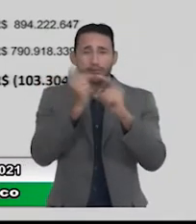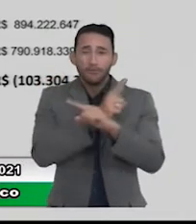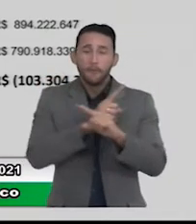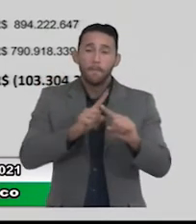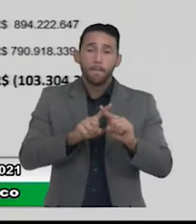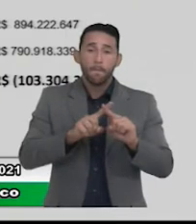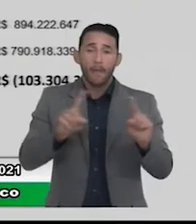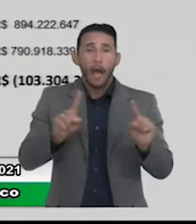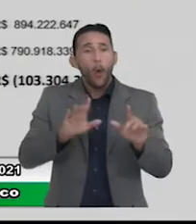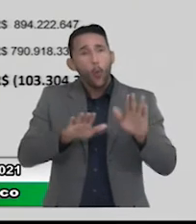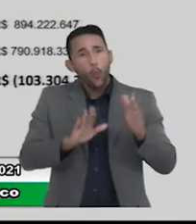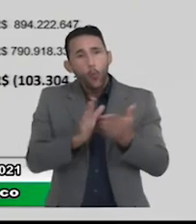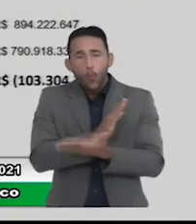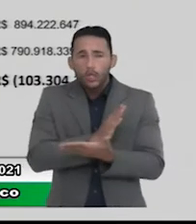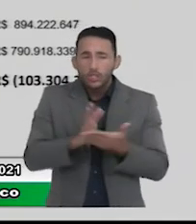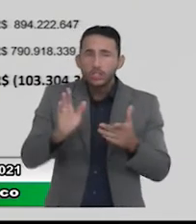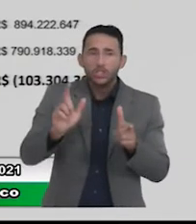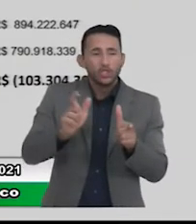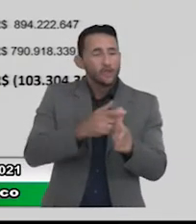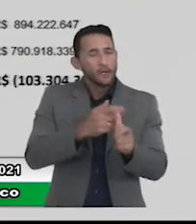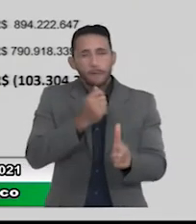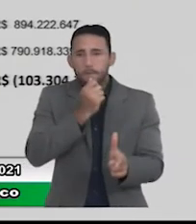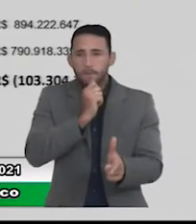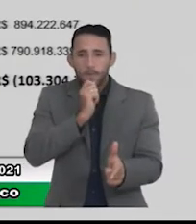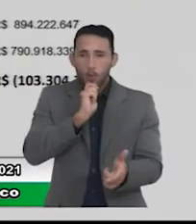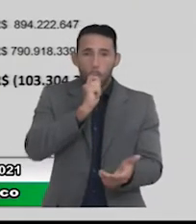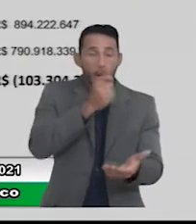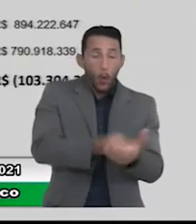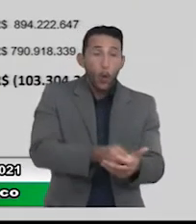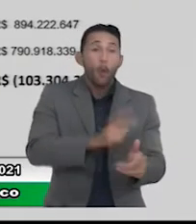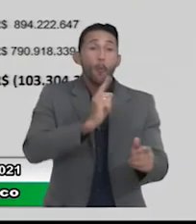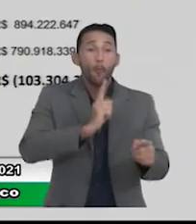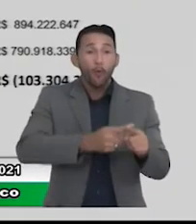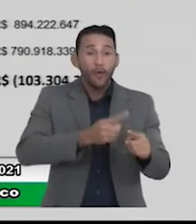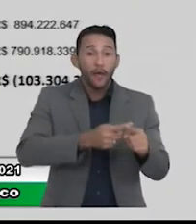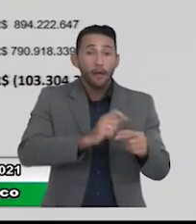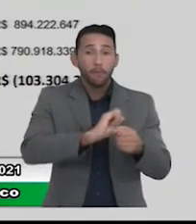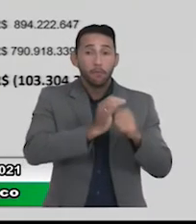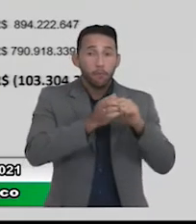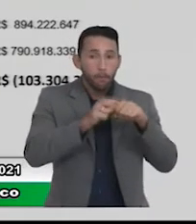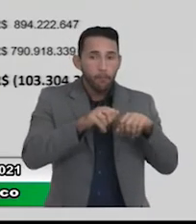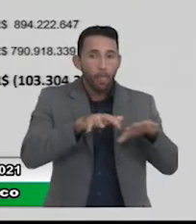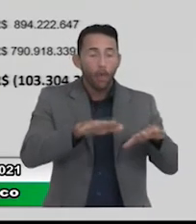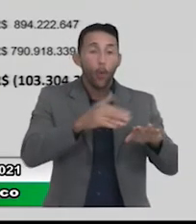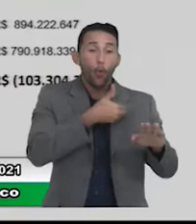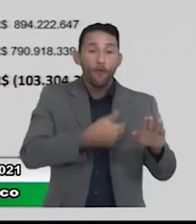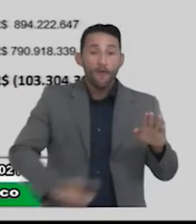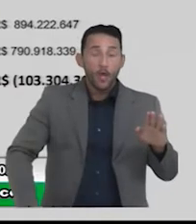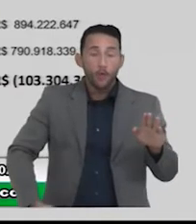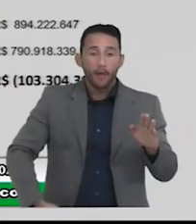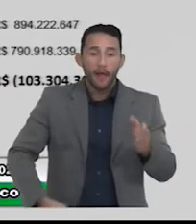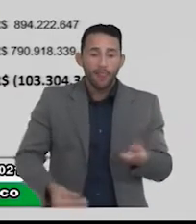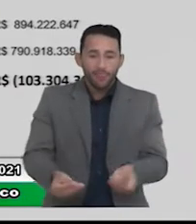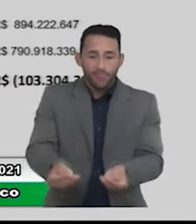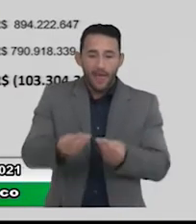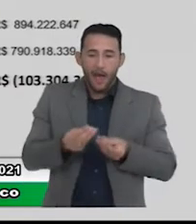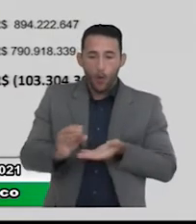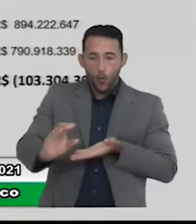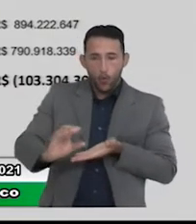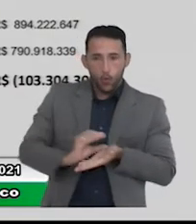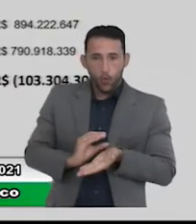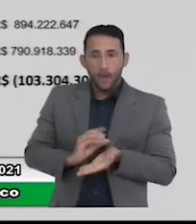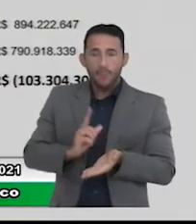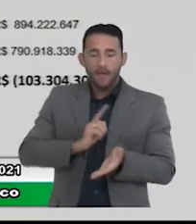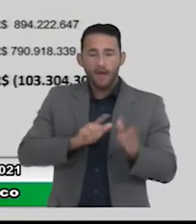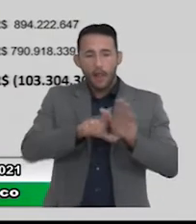não pagou porque de acordo com a lei quando aconteceu a pandemia o governo para dar esse auxílio aos municípios ele fez a lei